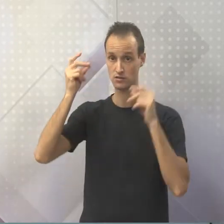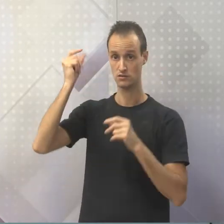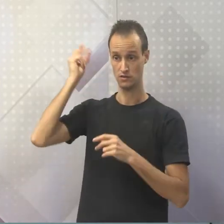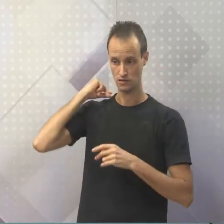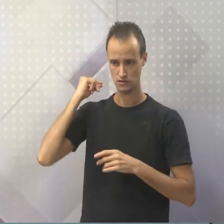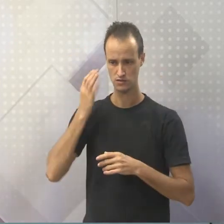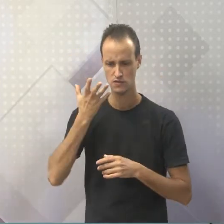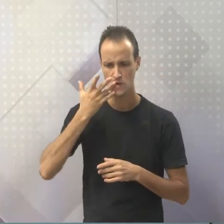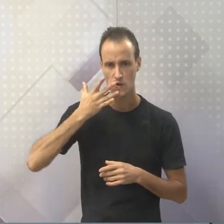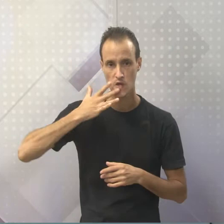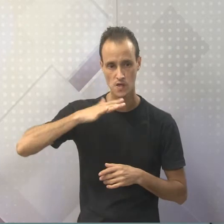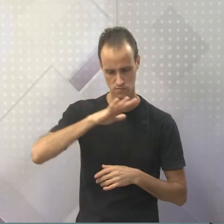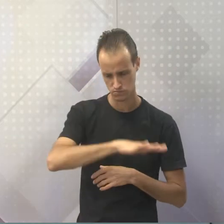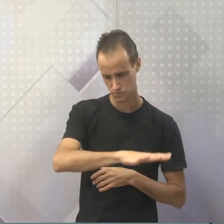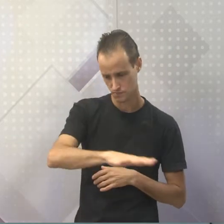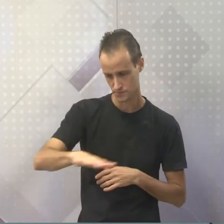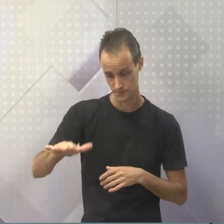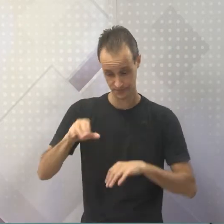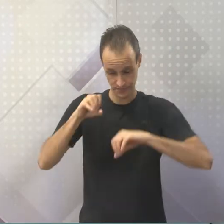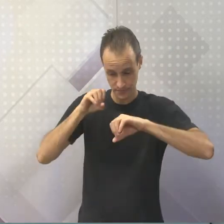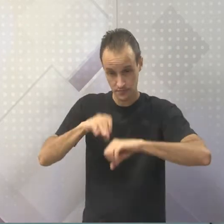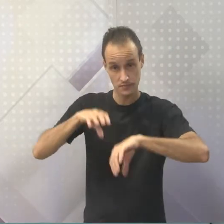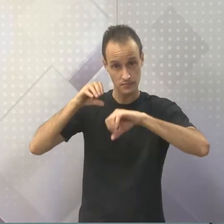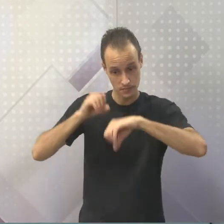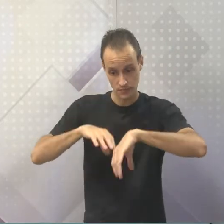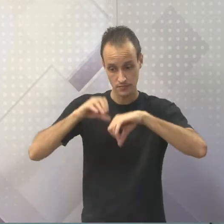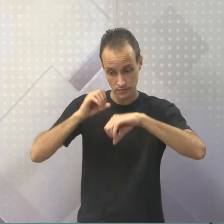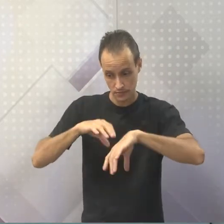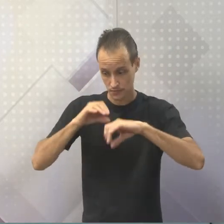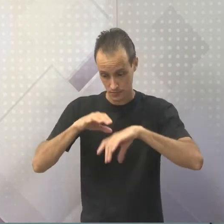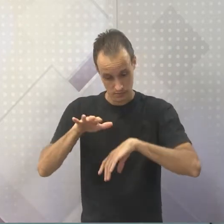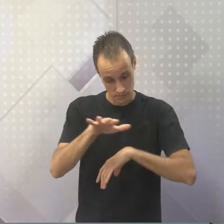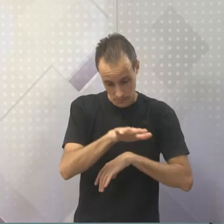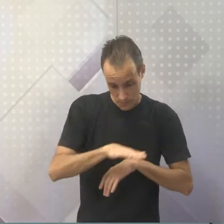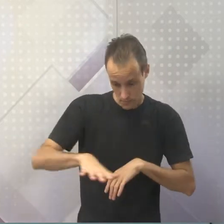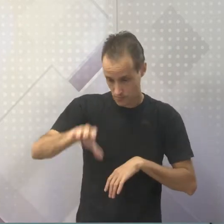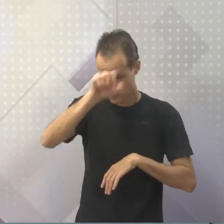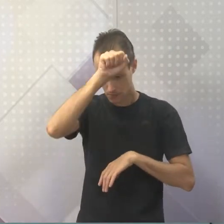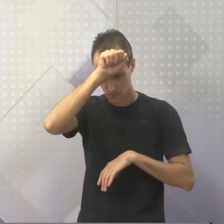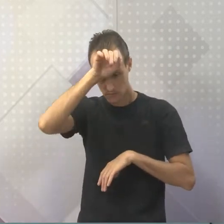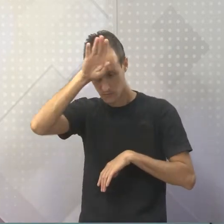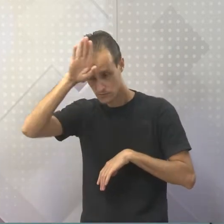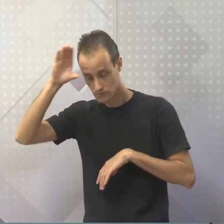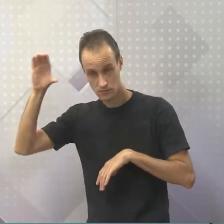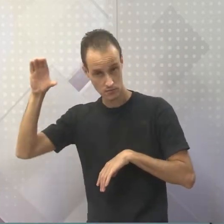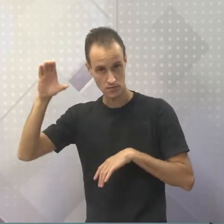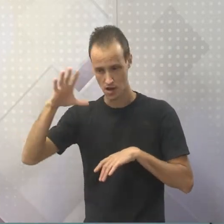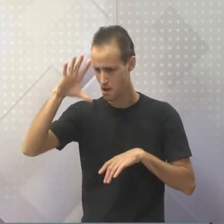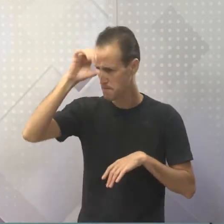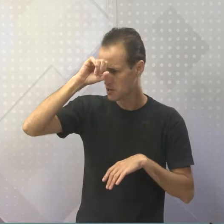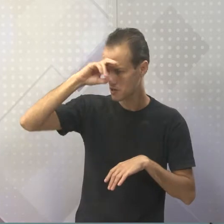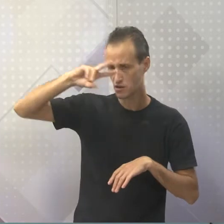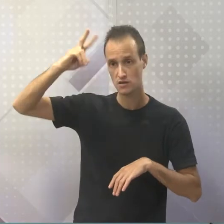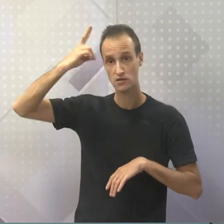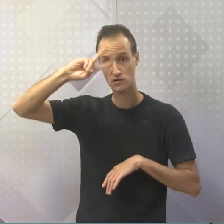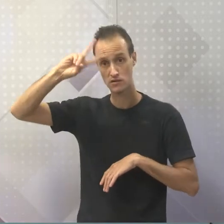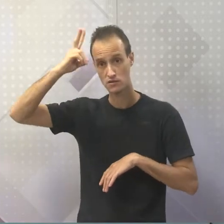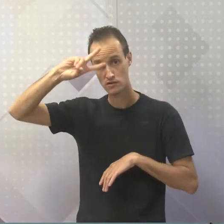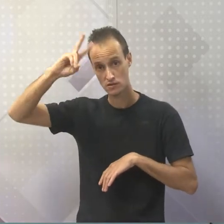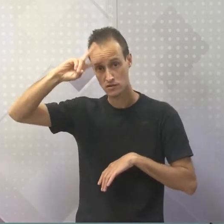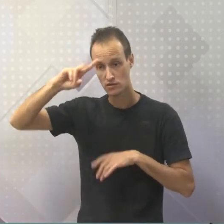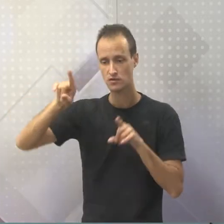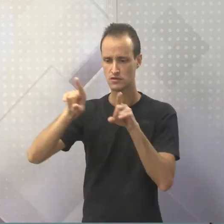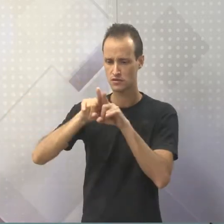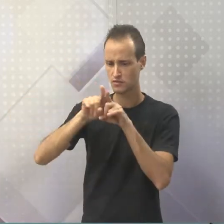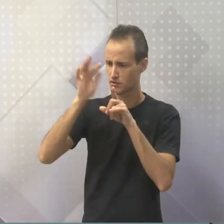quando elas estavam sendo alfabetizadas, elas aprendiam não só sobre a história, sobre essa